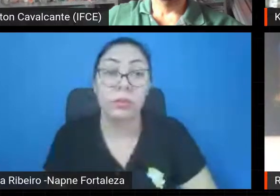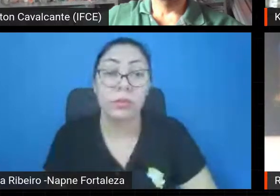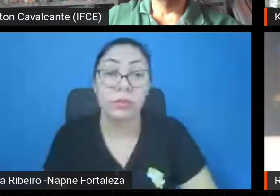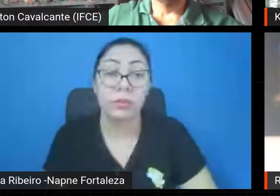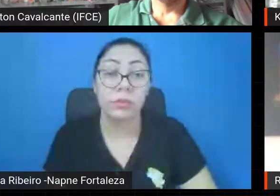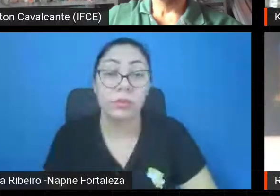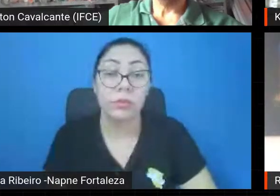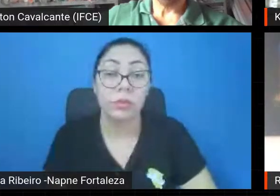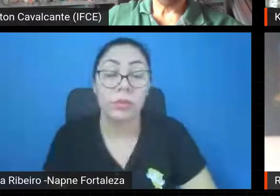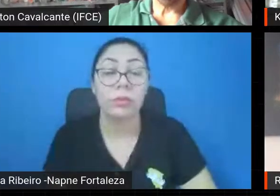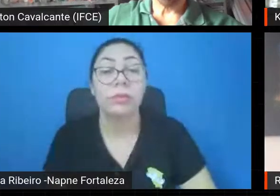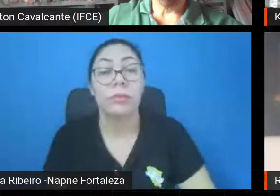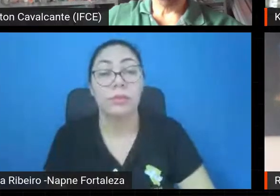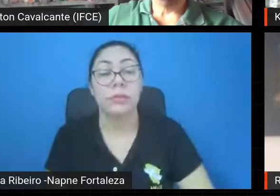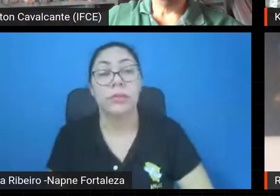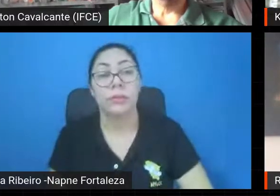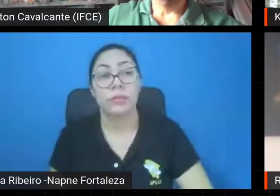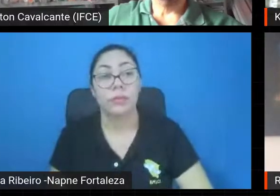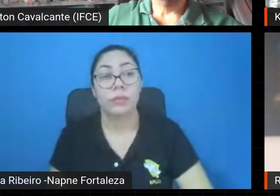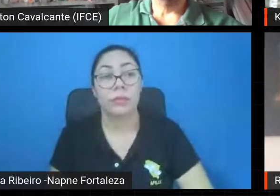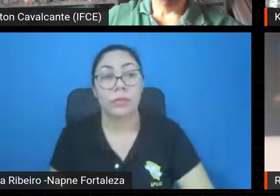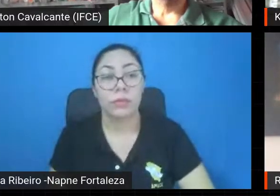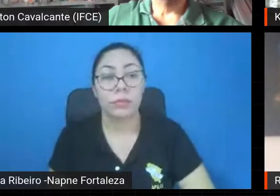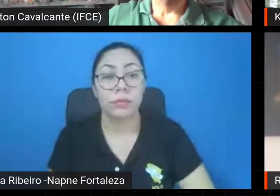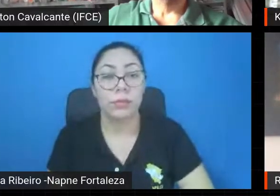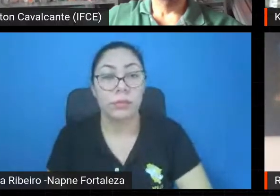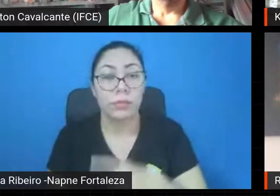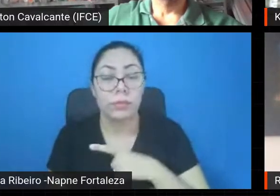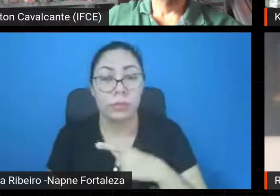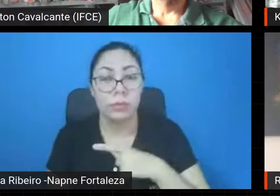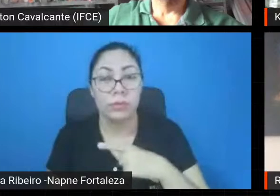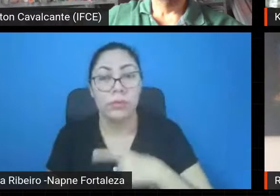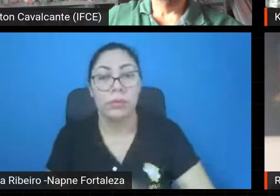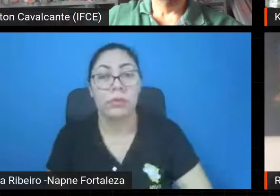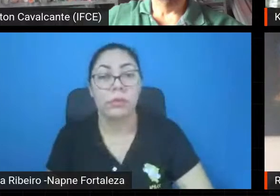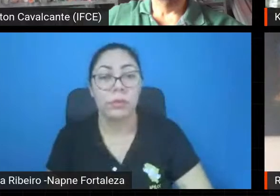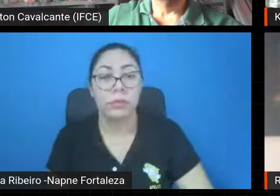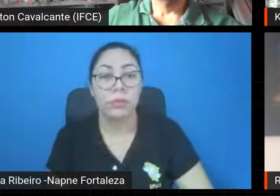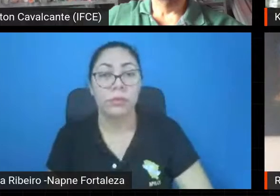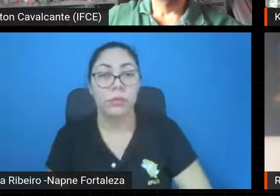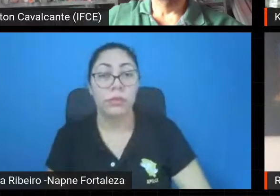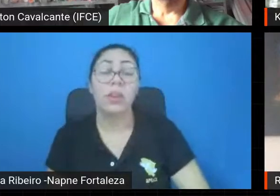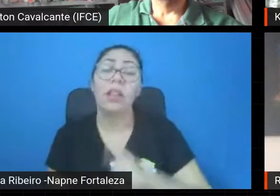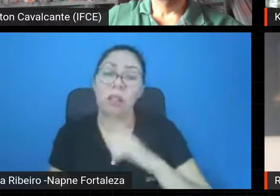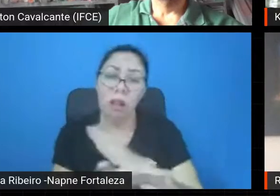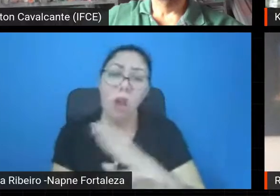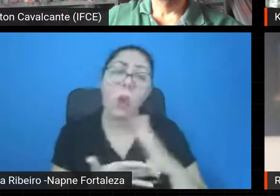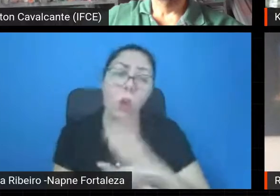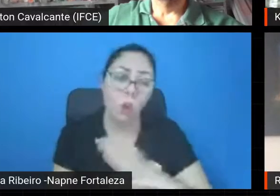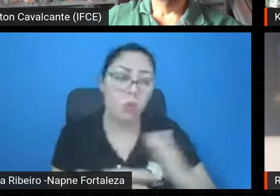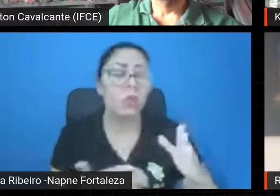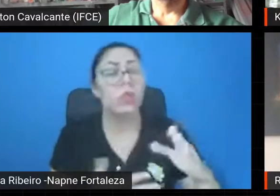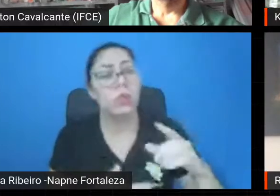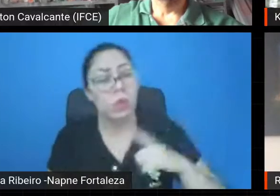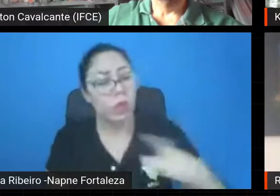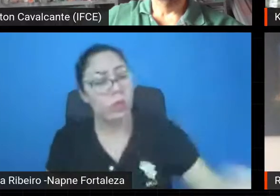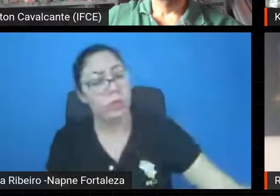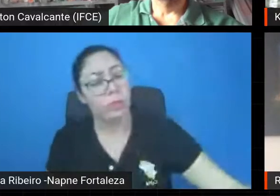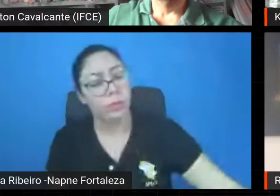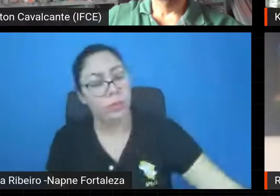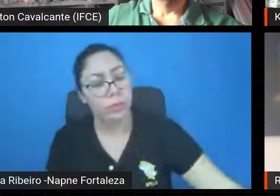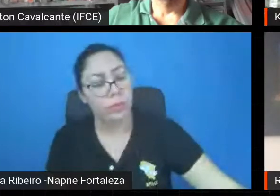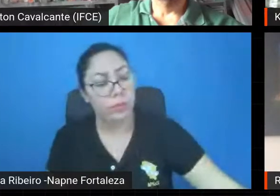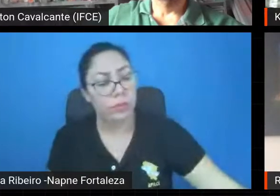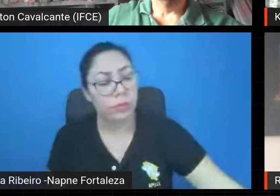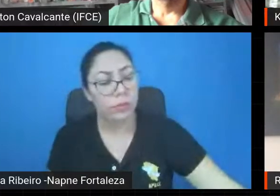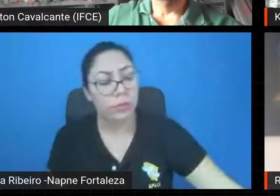astronomia grandes em universidades particulares, existem alguns, como a Univap, Cruzeiro